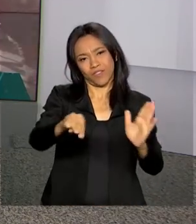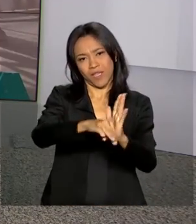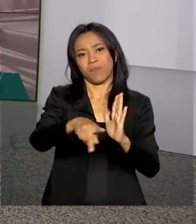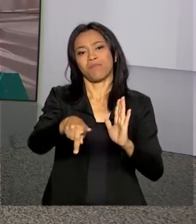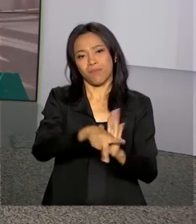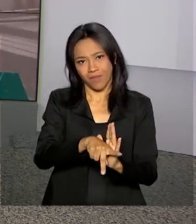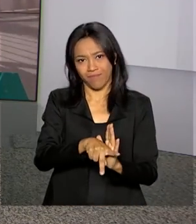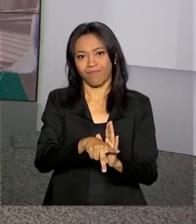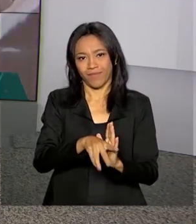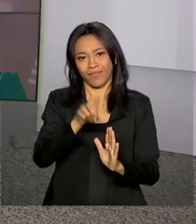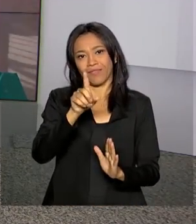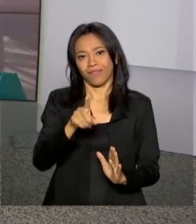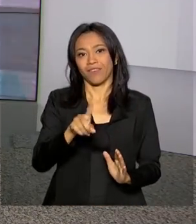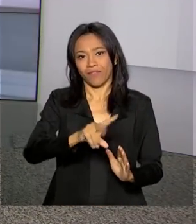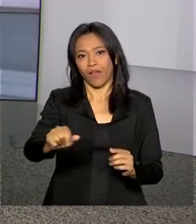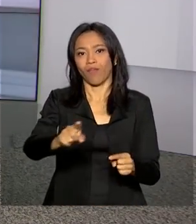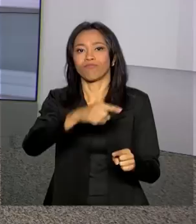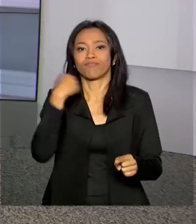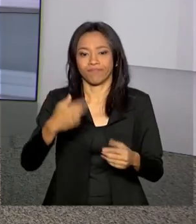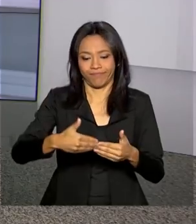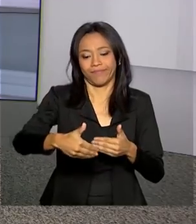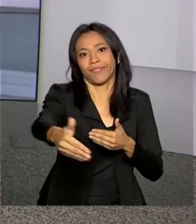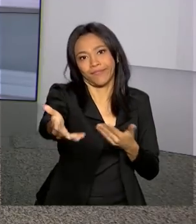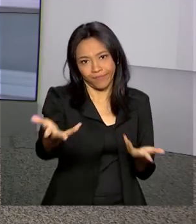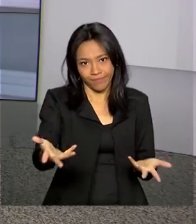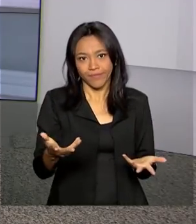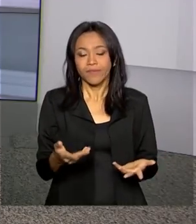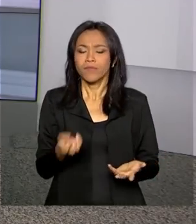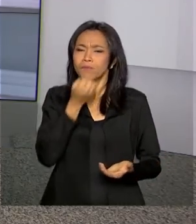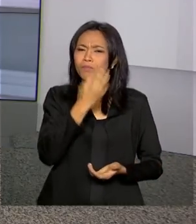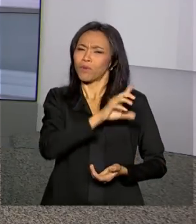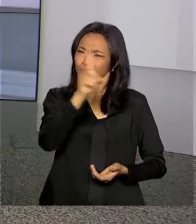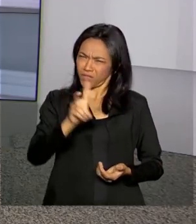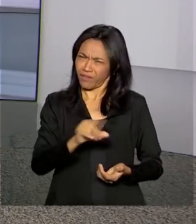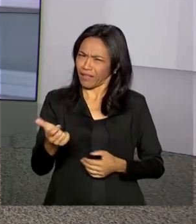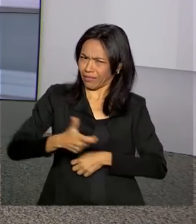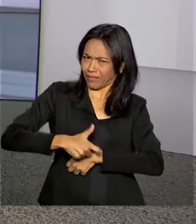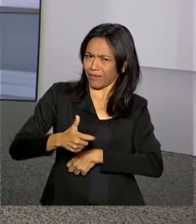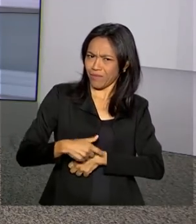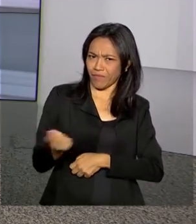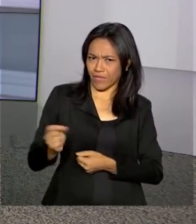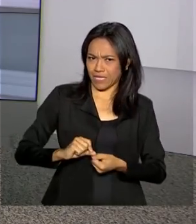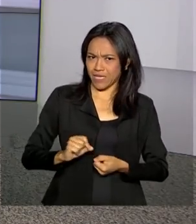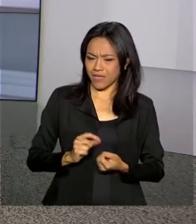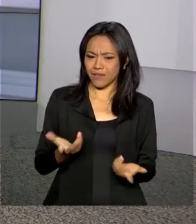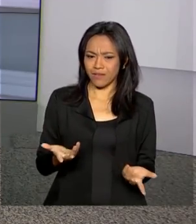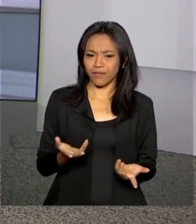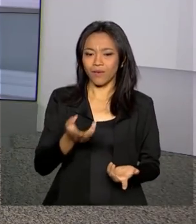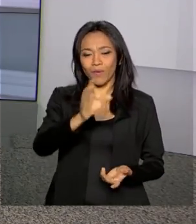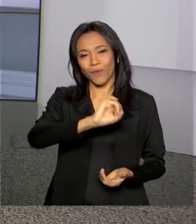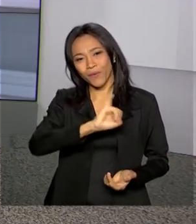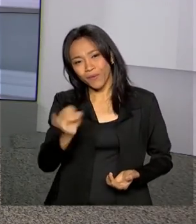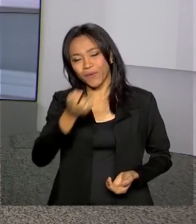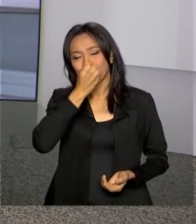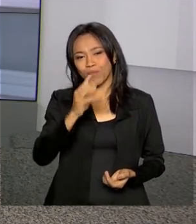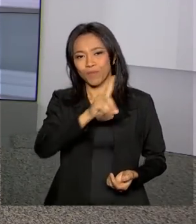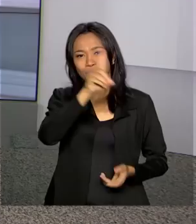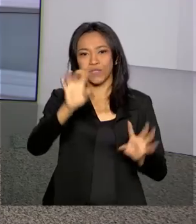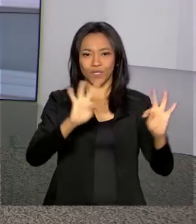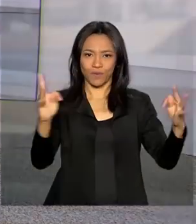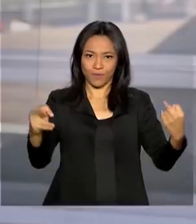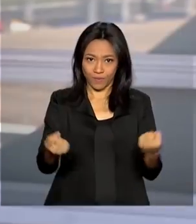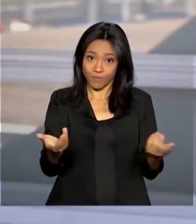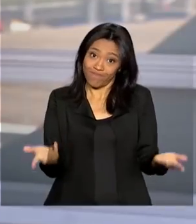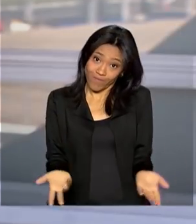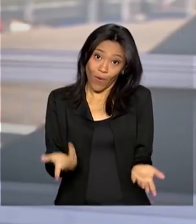provisórias. Assunto para a nossa Selma Dias. Oi, Selma, bom dia para você. Será que vai dar tempo? Oi, Carla, bom dia a você e a todos. Olha,